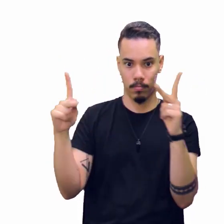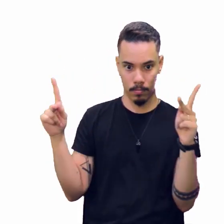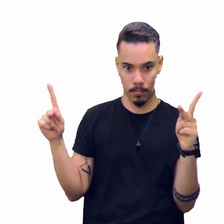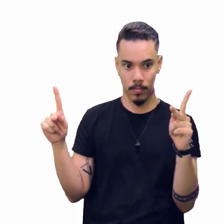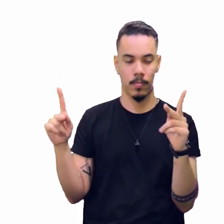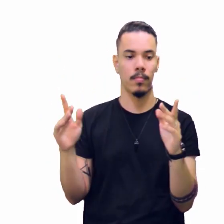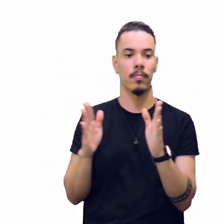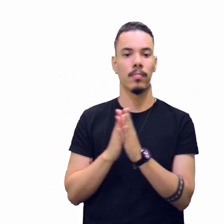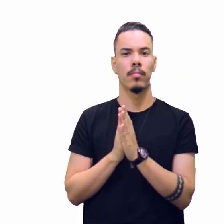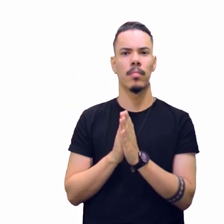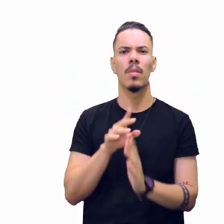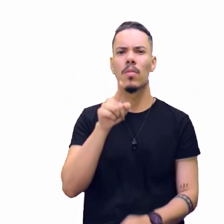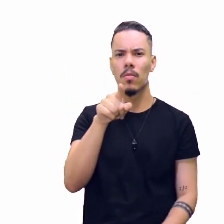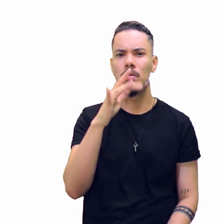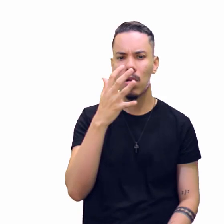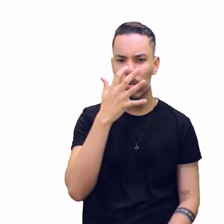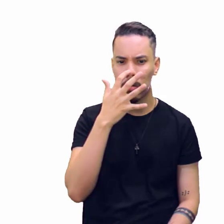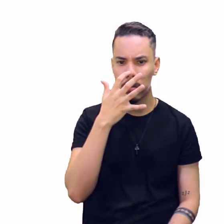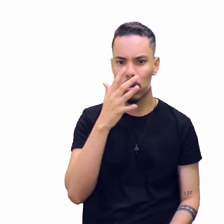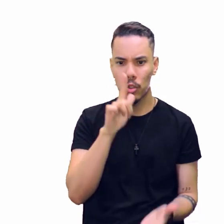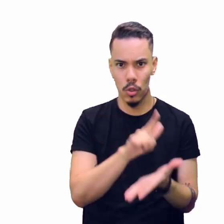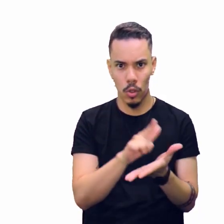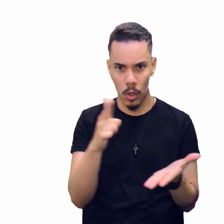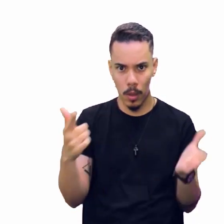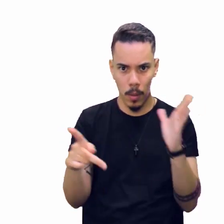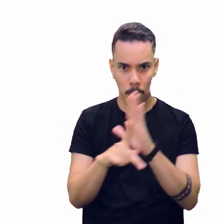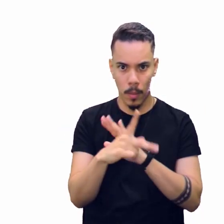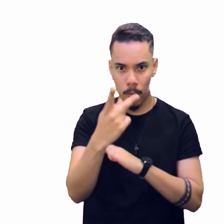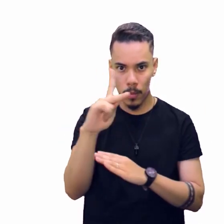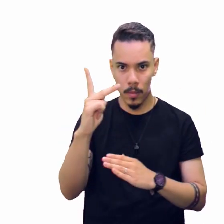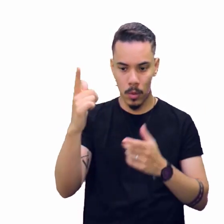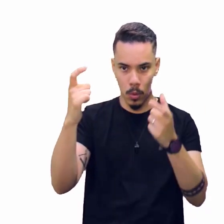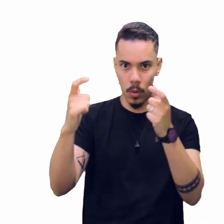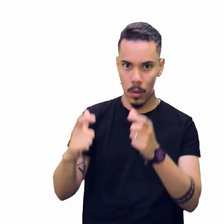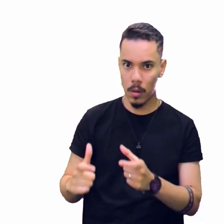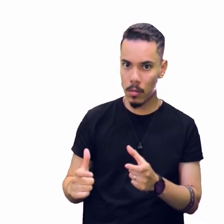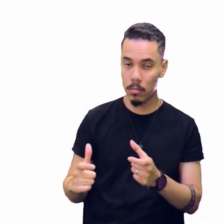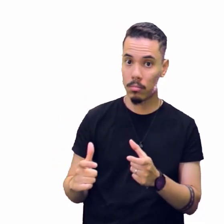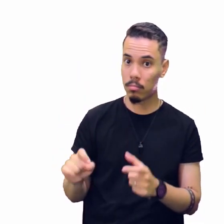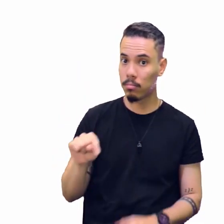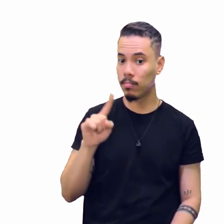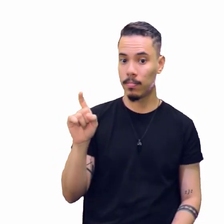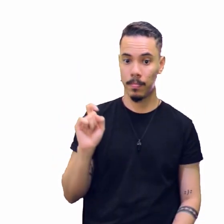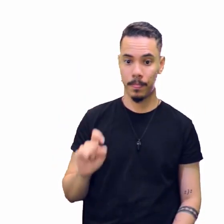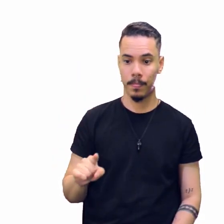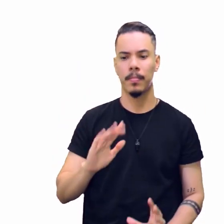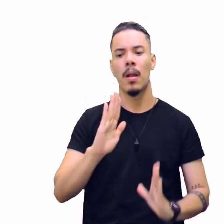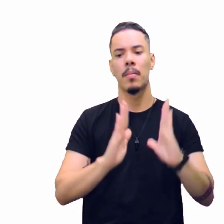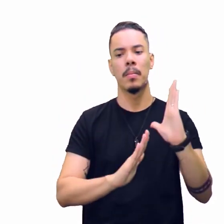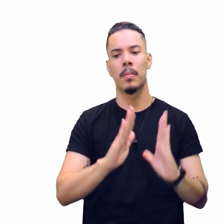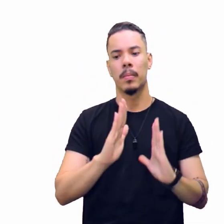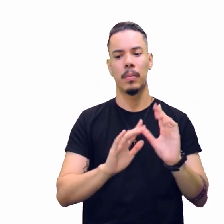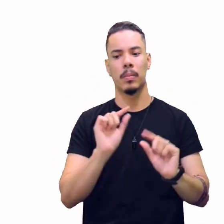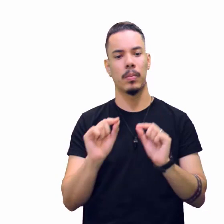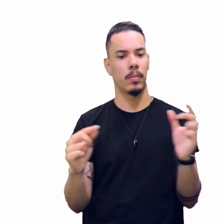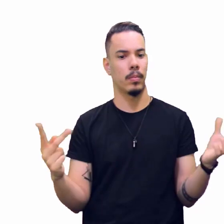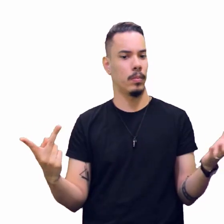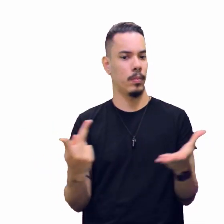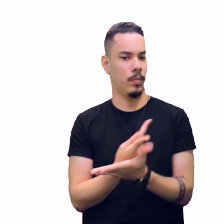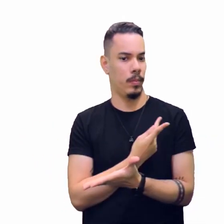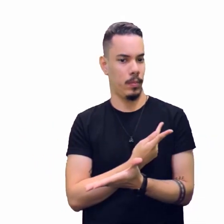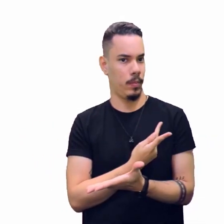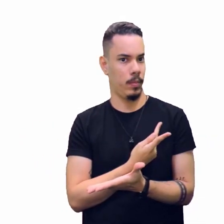Você assiste ao jornal local? Nesse período, o que está acontecendo?